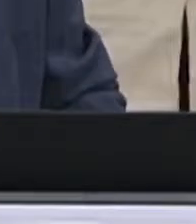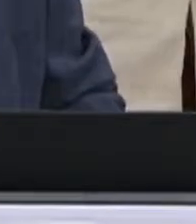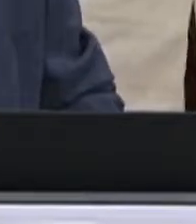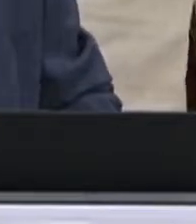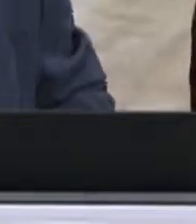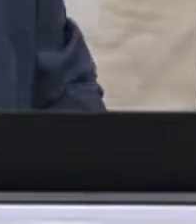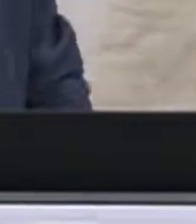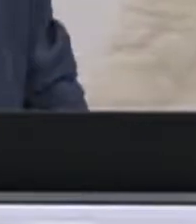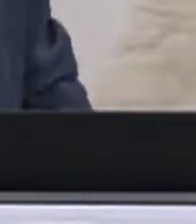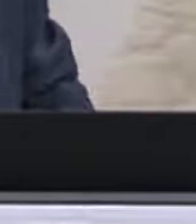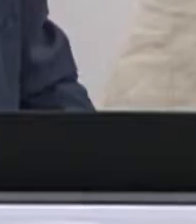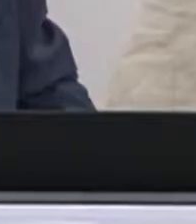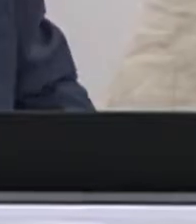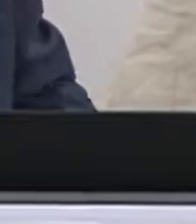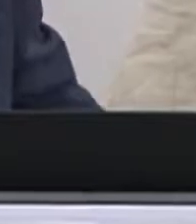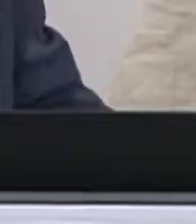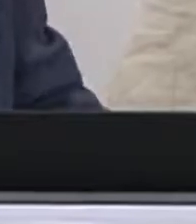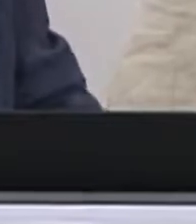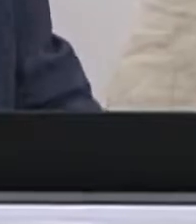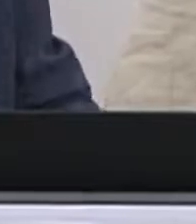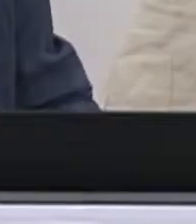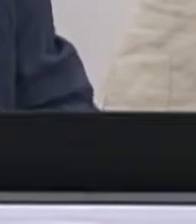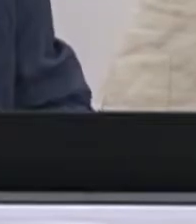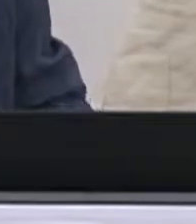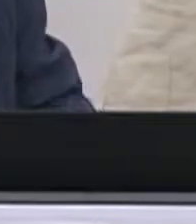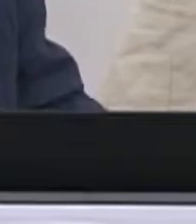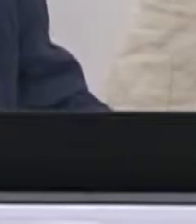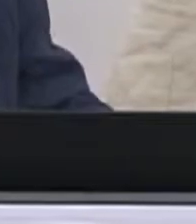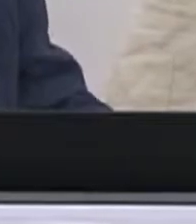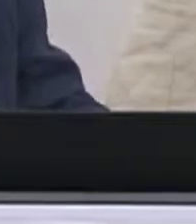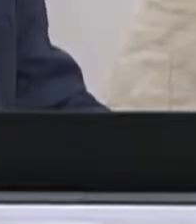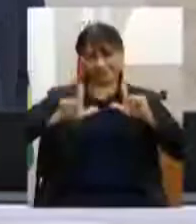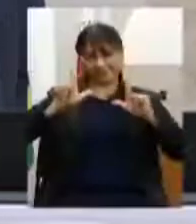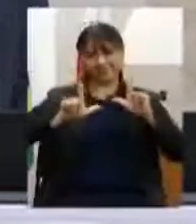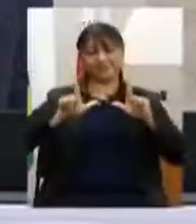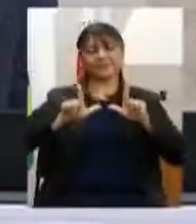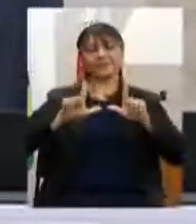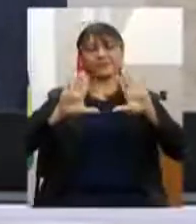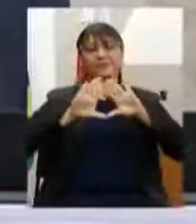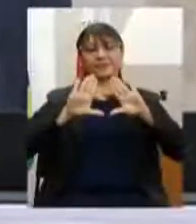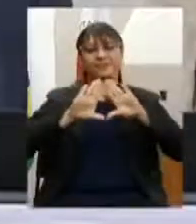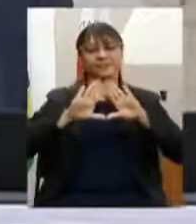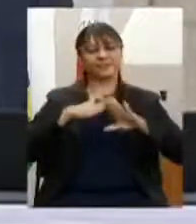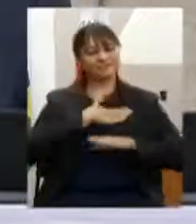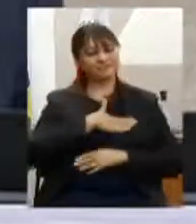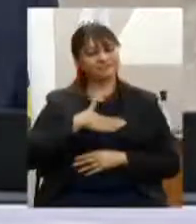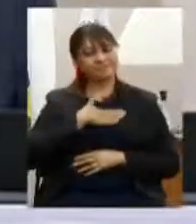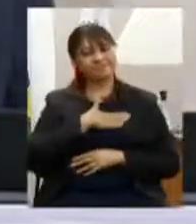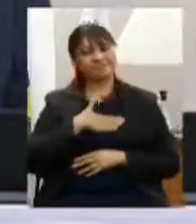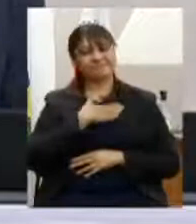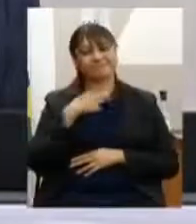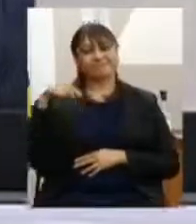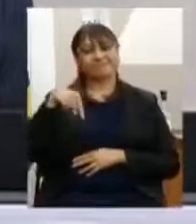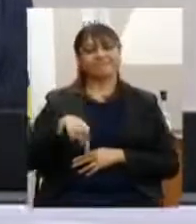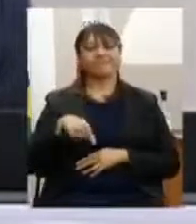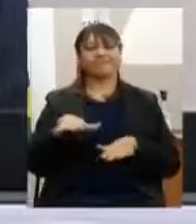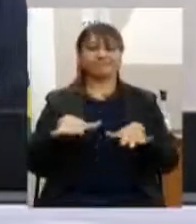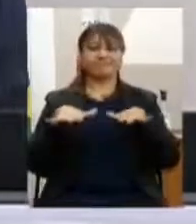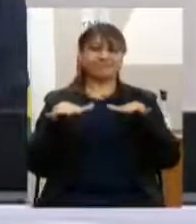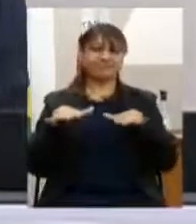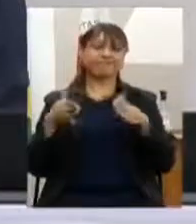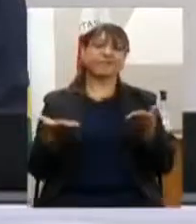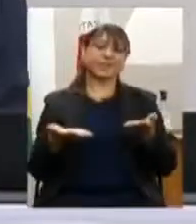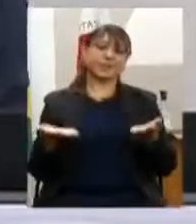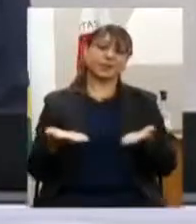aos telespectadores também da TV Assembleia, prazer imenso estar aqui, essa audiência, onde nós iremos